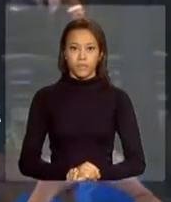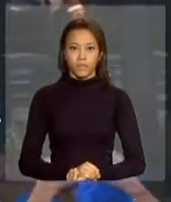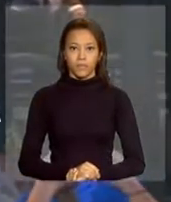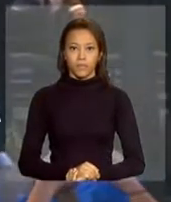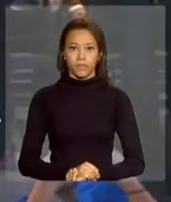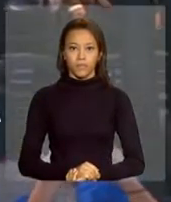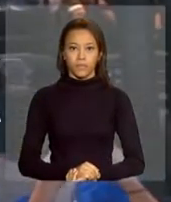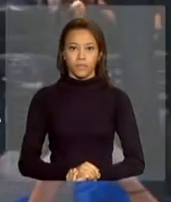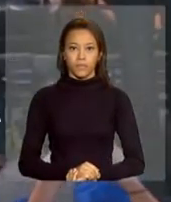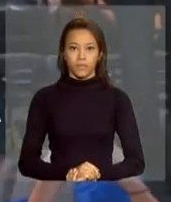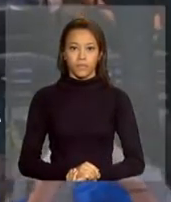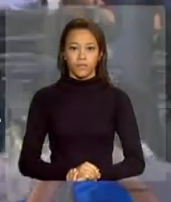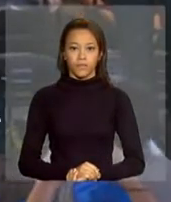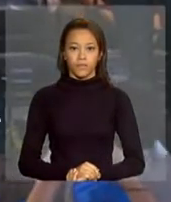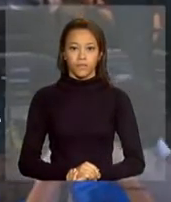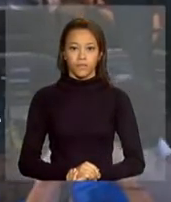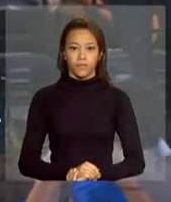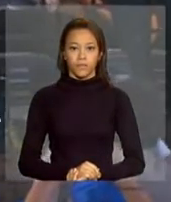Aplausos